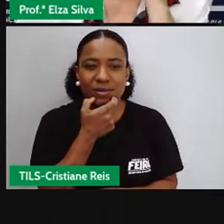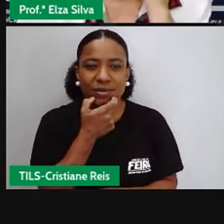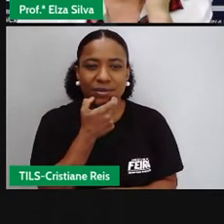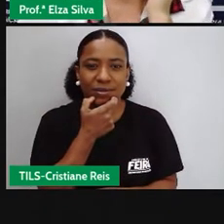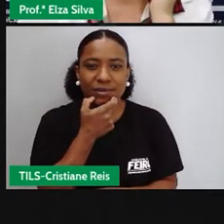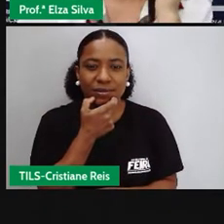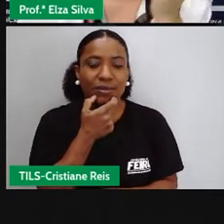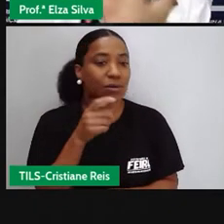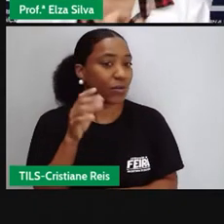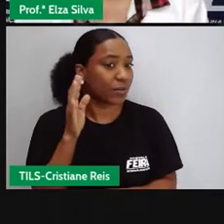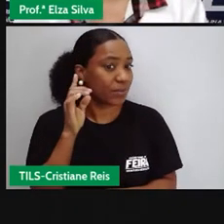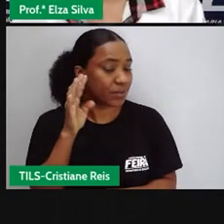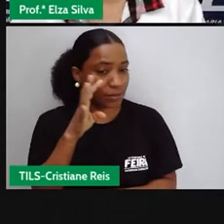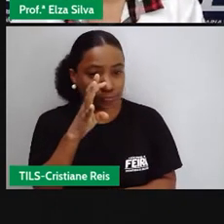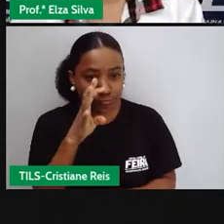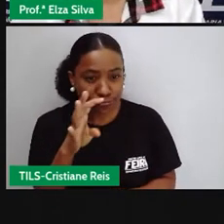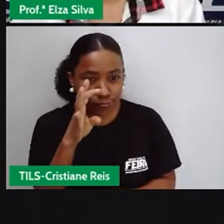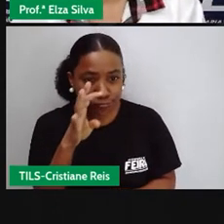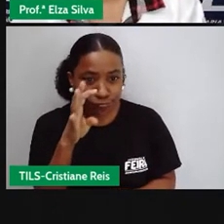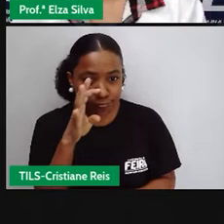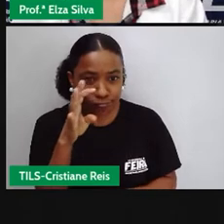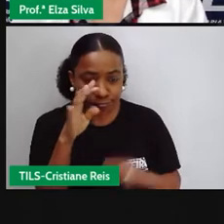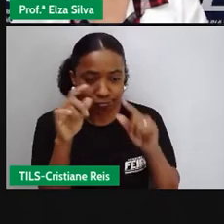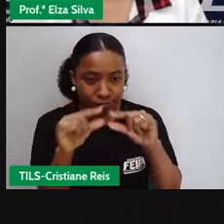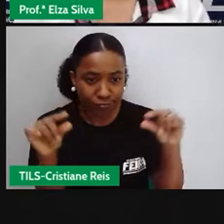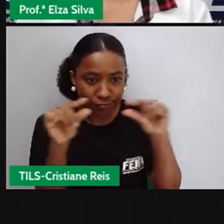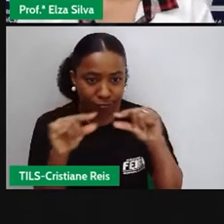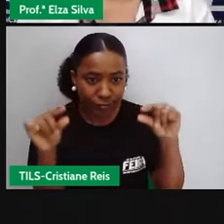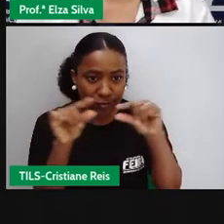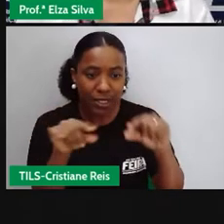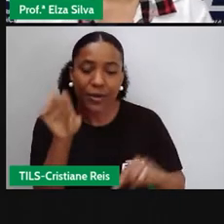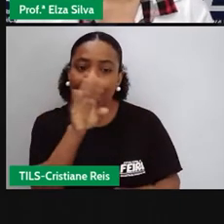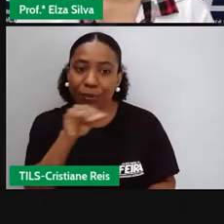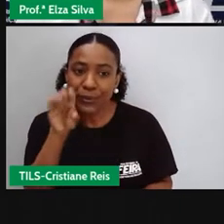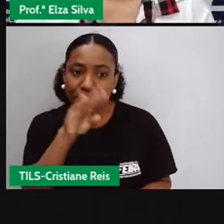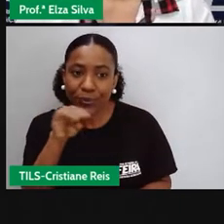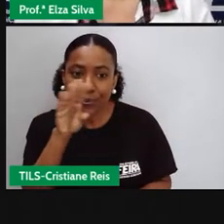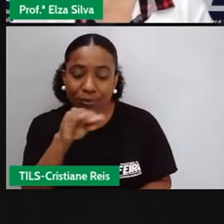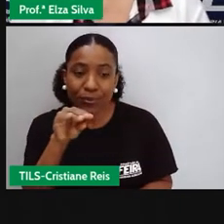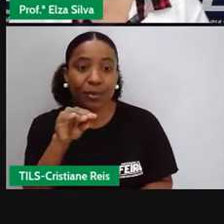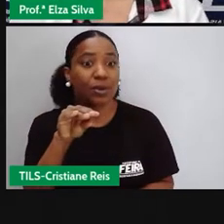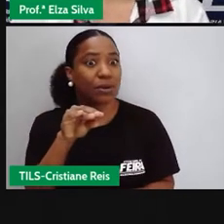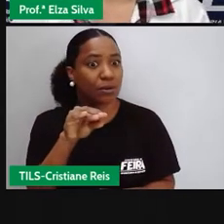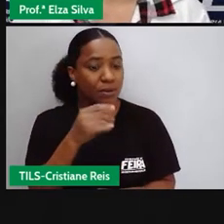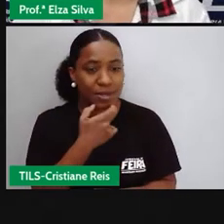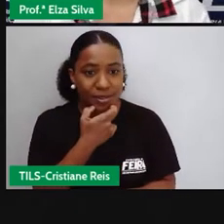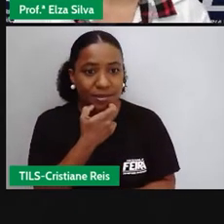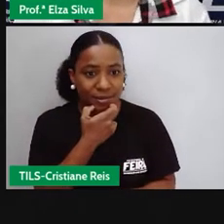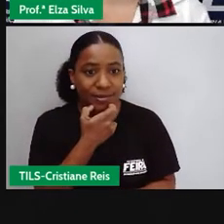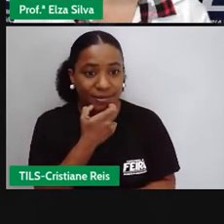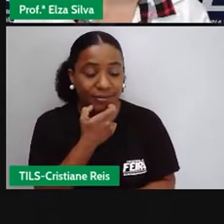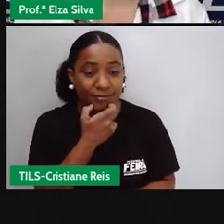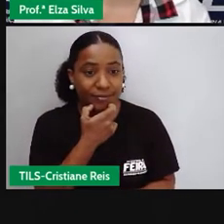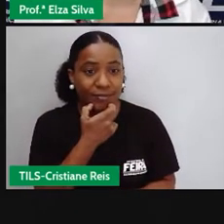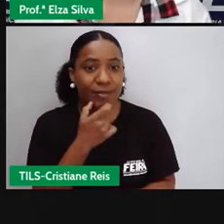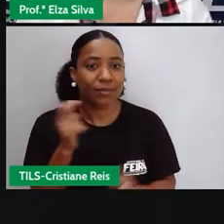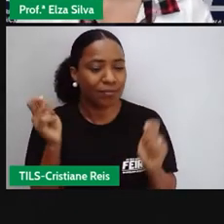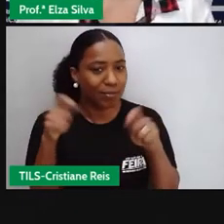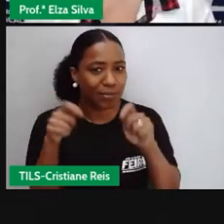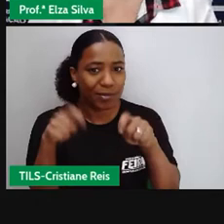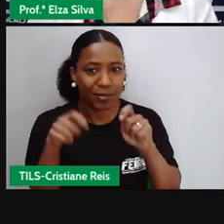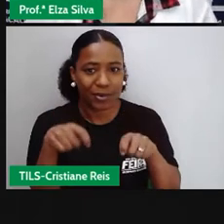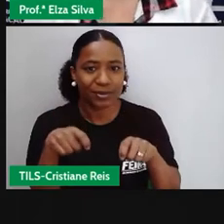ouvir e falar, listen and speak, você pode utilizar a